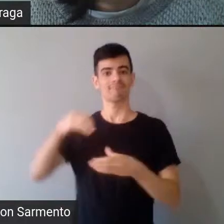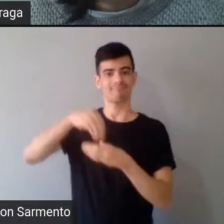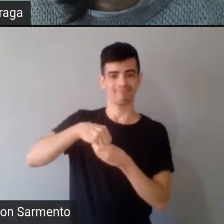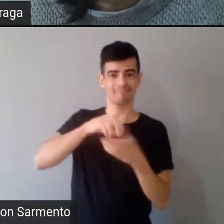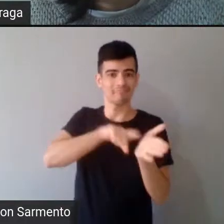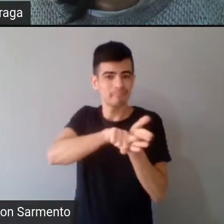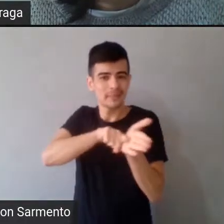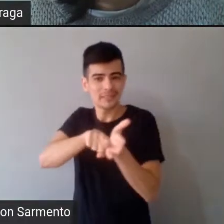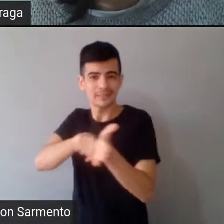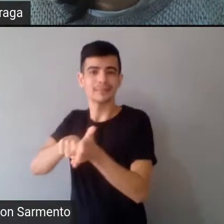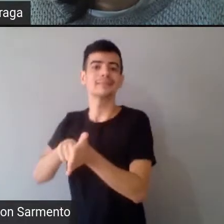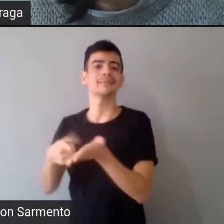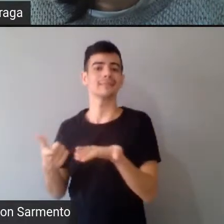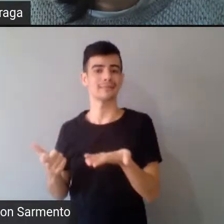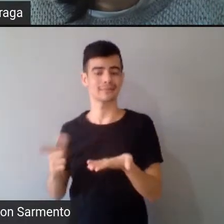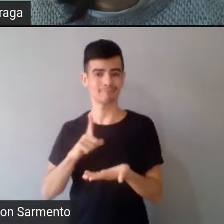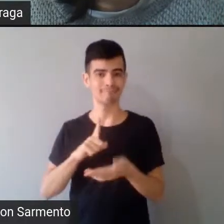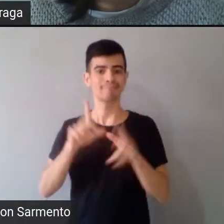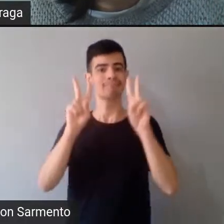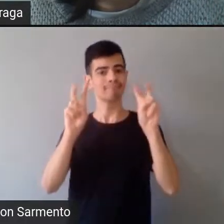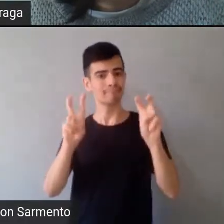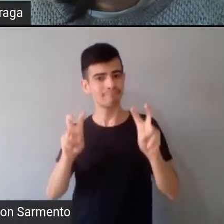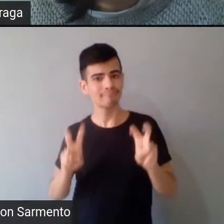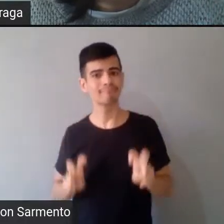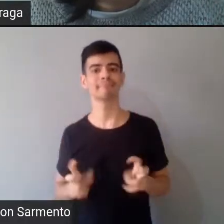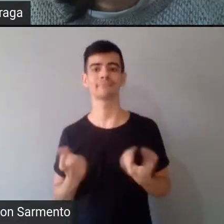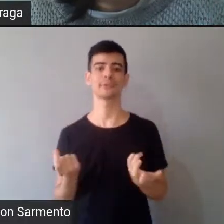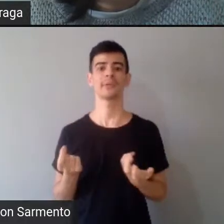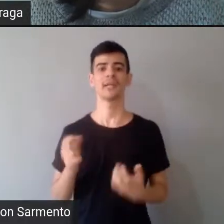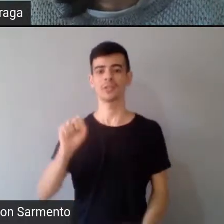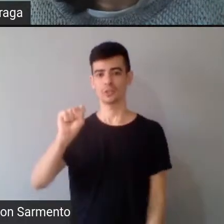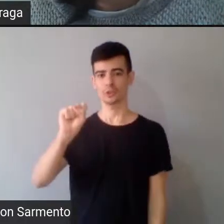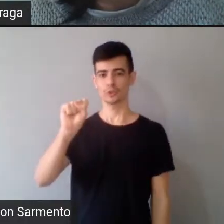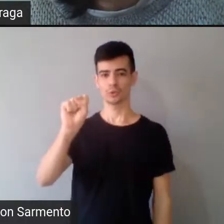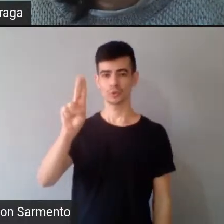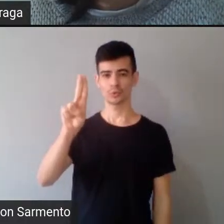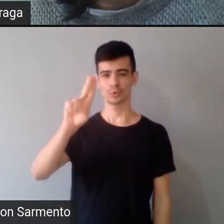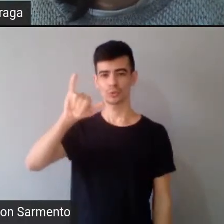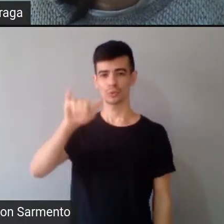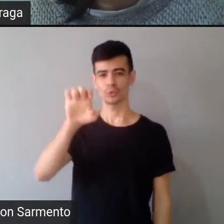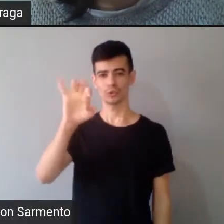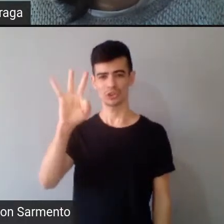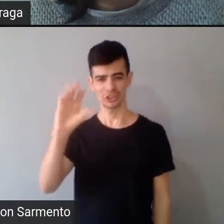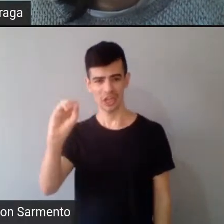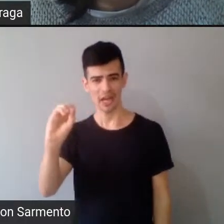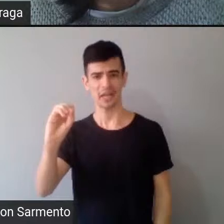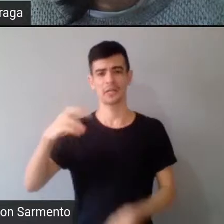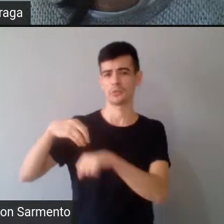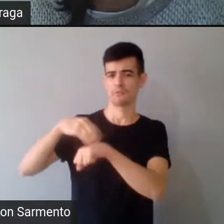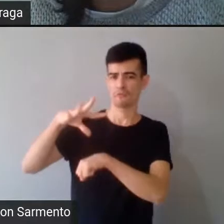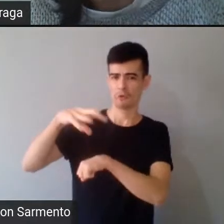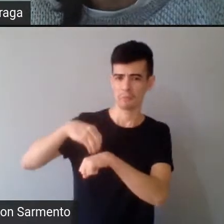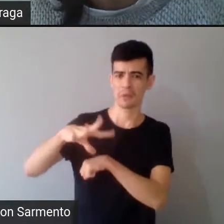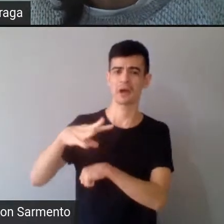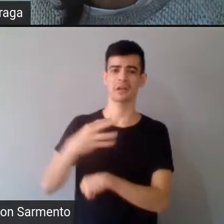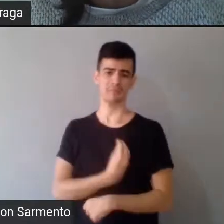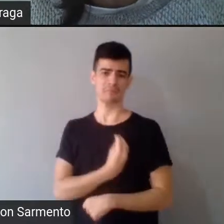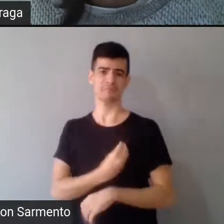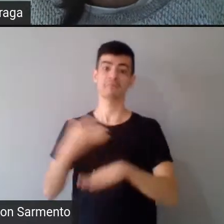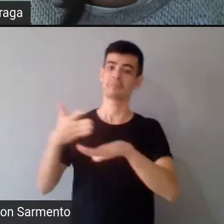nomenclatura, justamente essa ideia de sujeito, informante, participante, né, e depois também